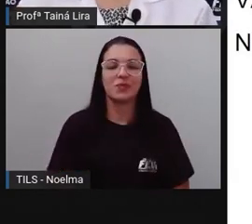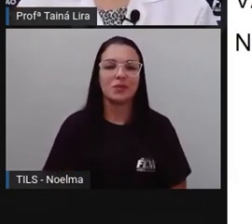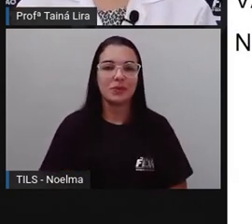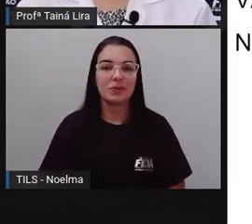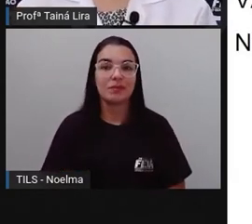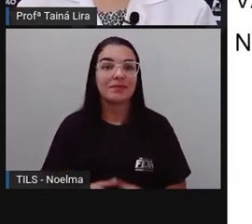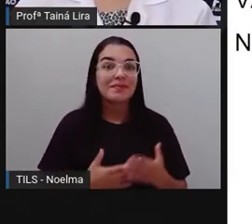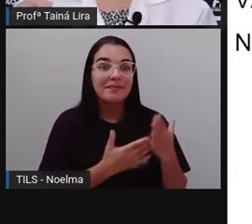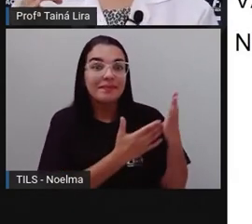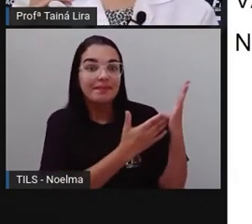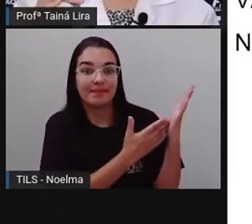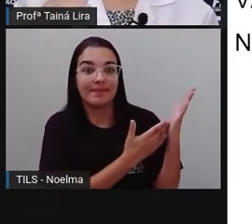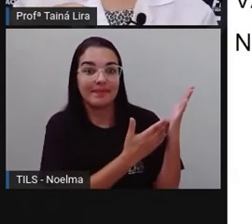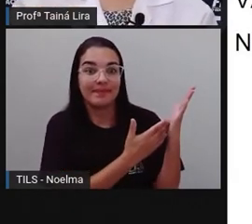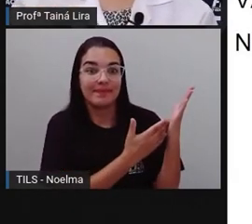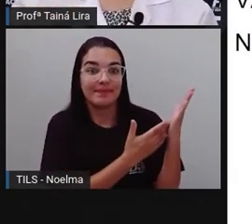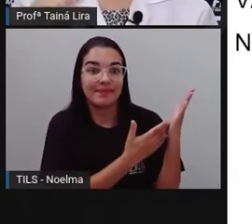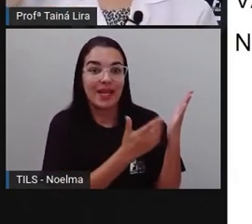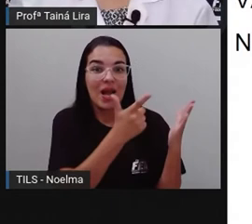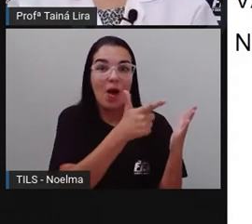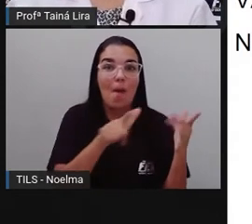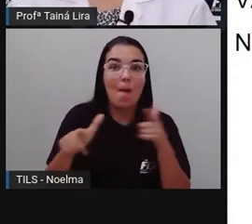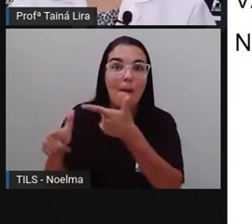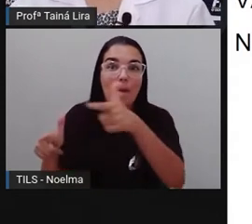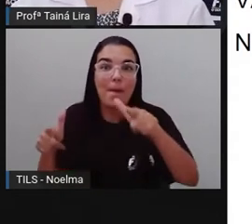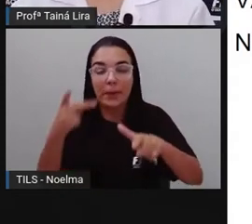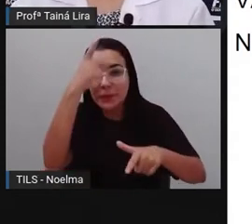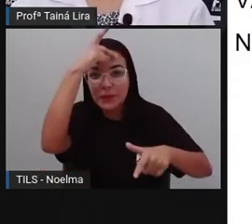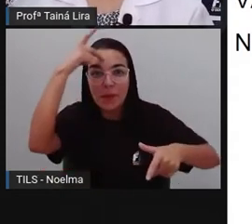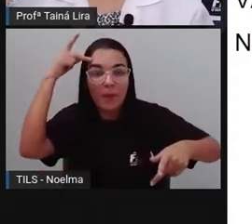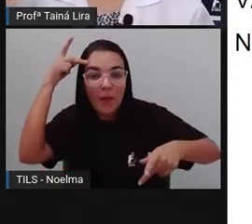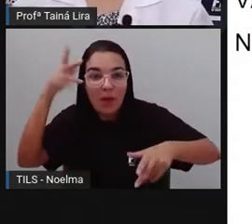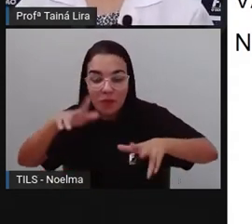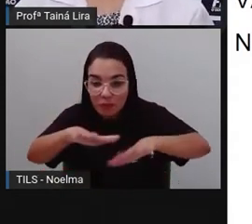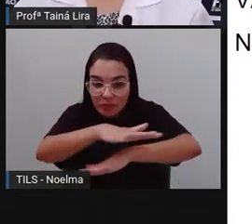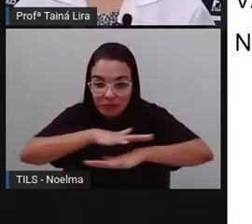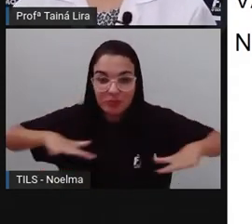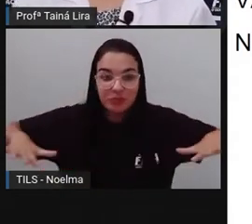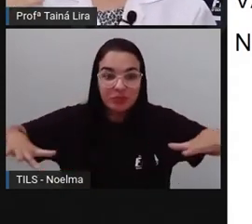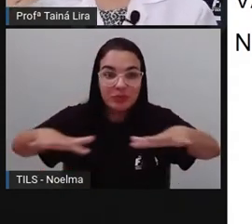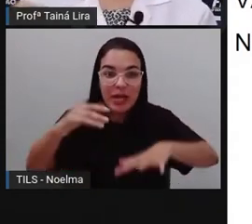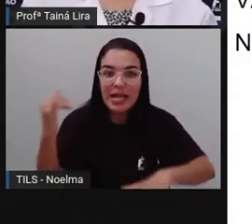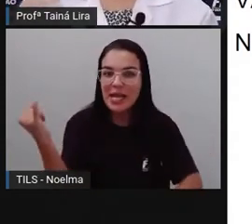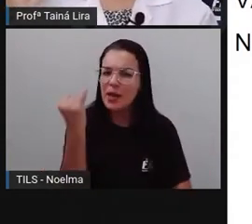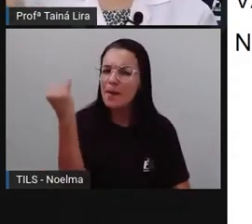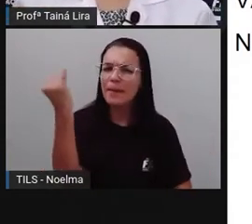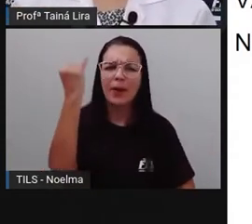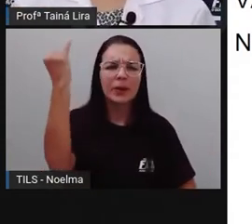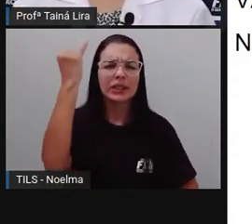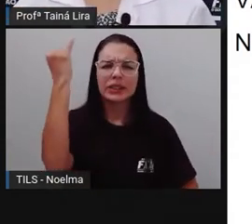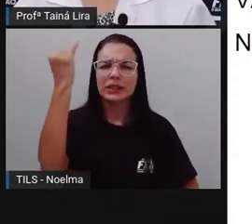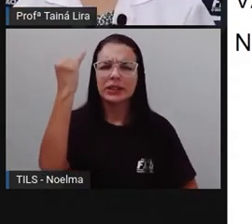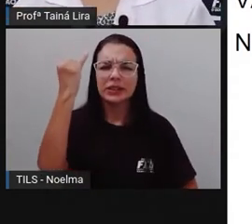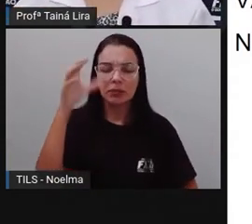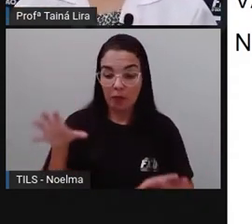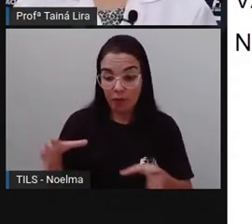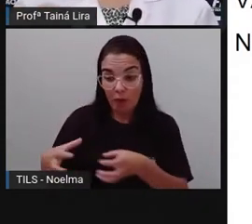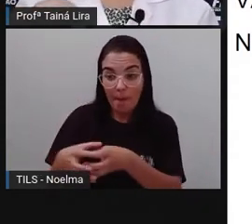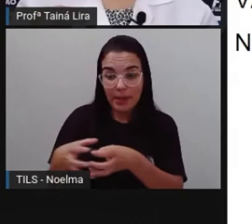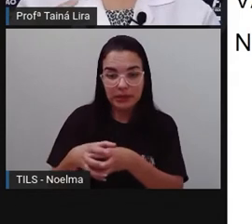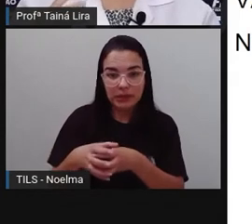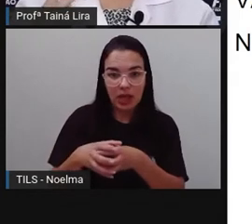Olha lá, outro povo importantíssimo na nossa formação são os africanos.